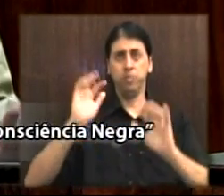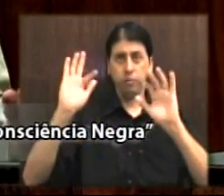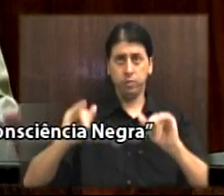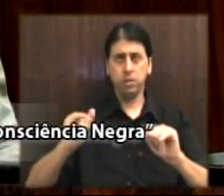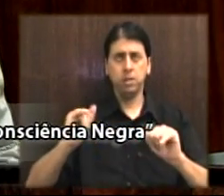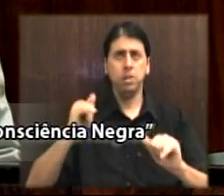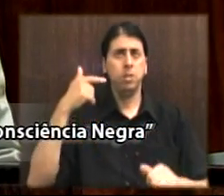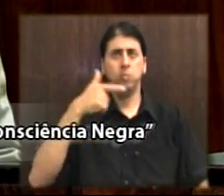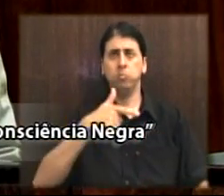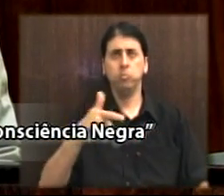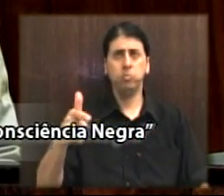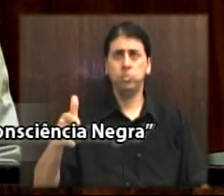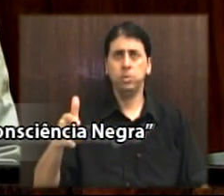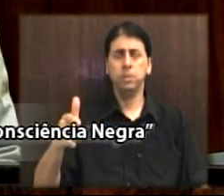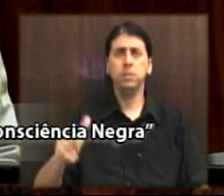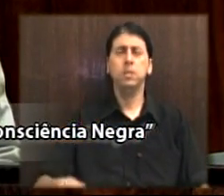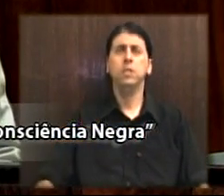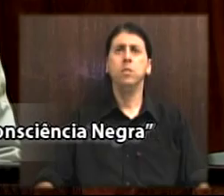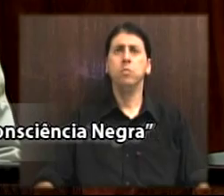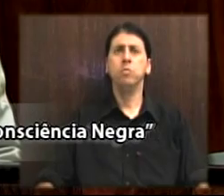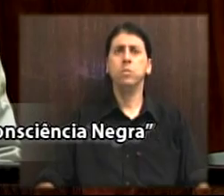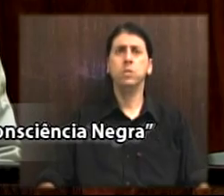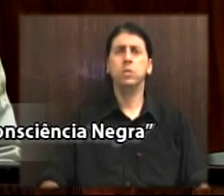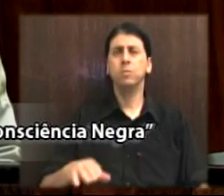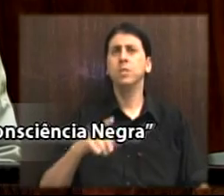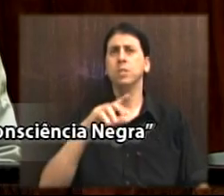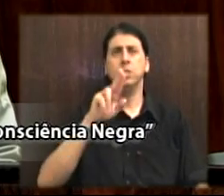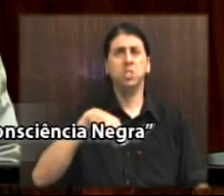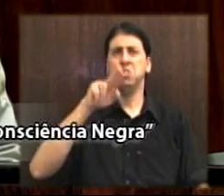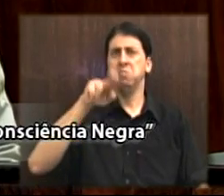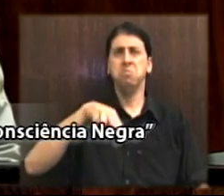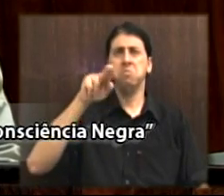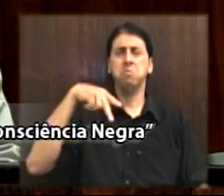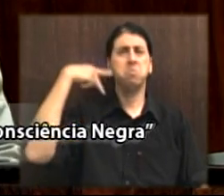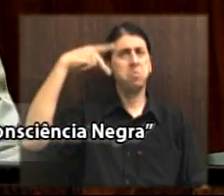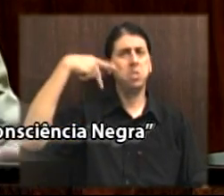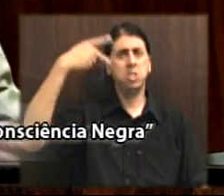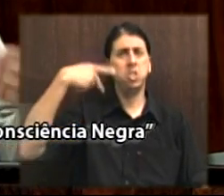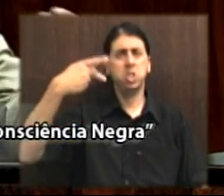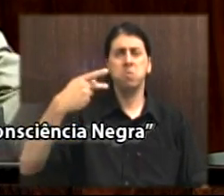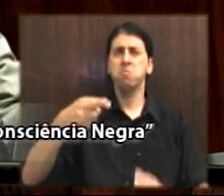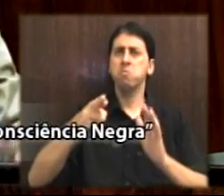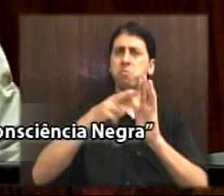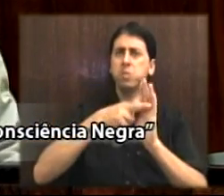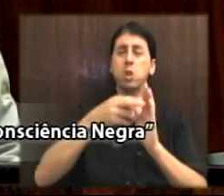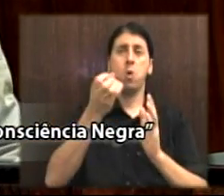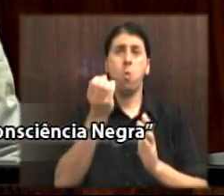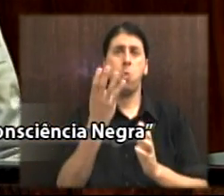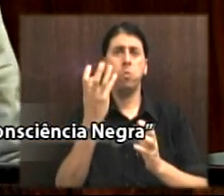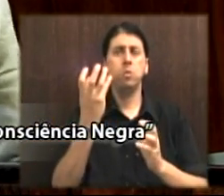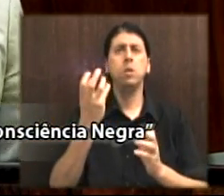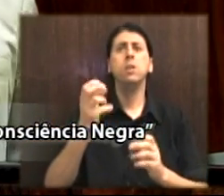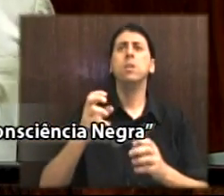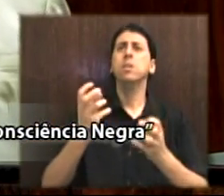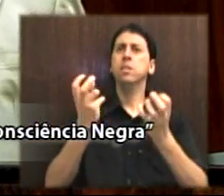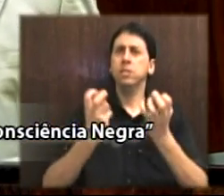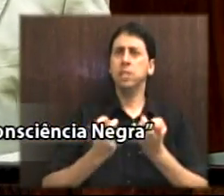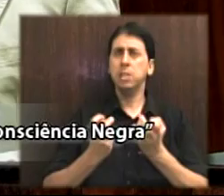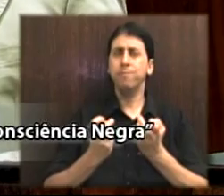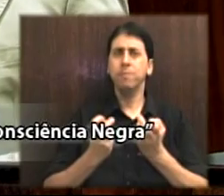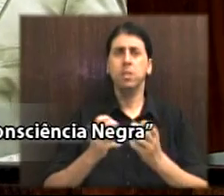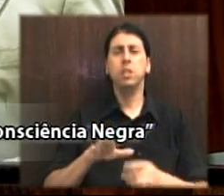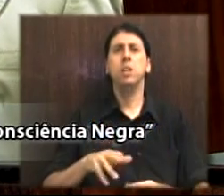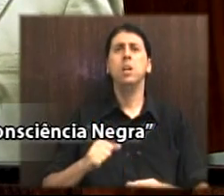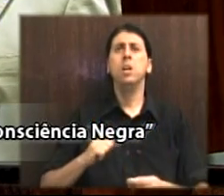não houve nenhuma política reparadora ou que tentasse reparar os danos